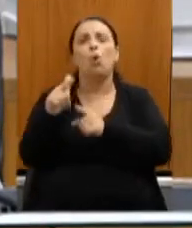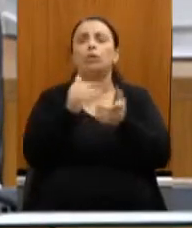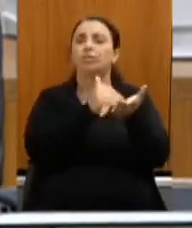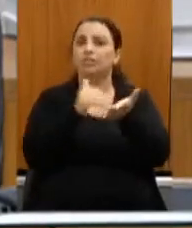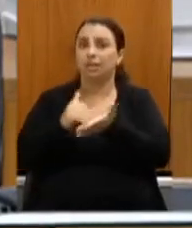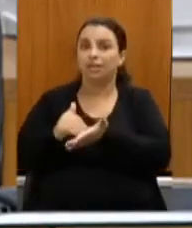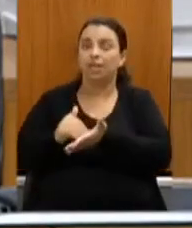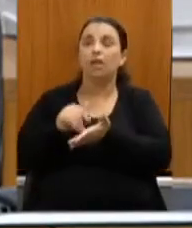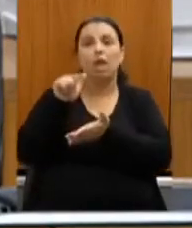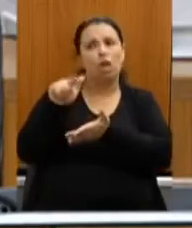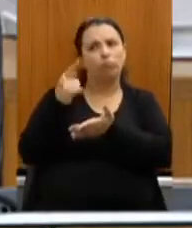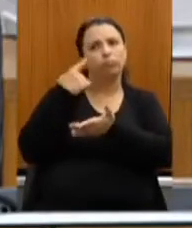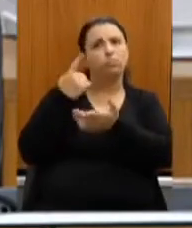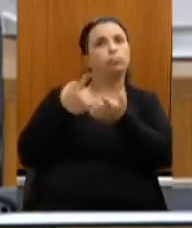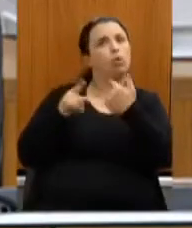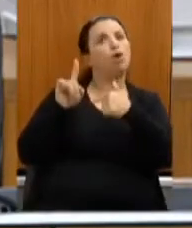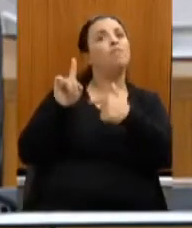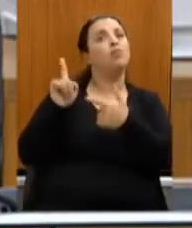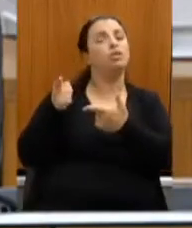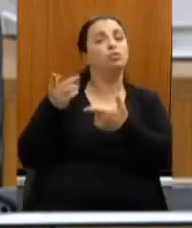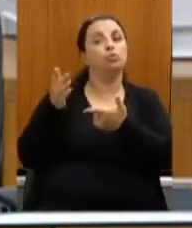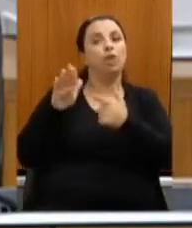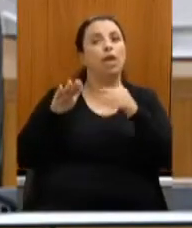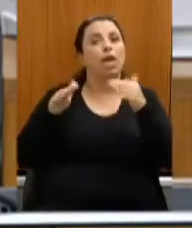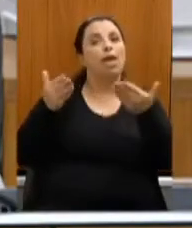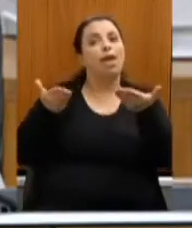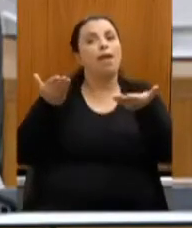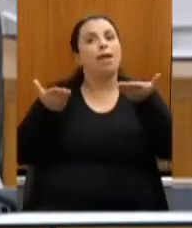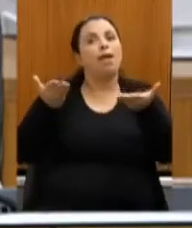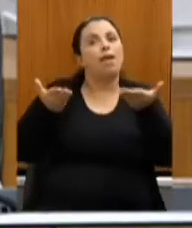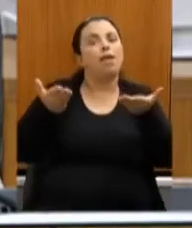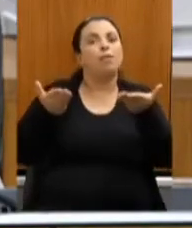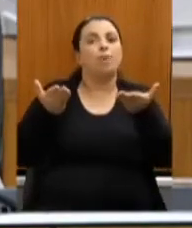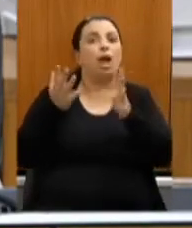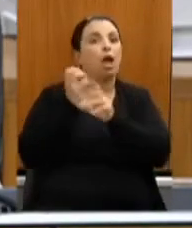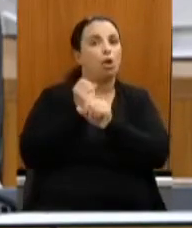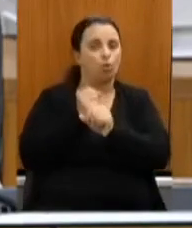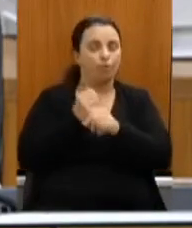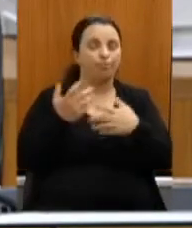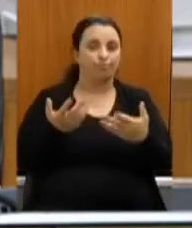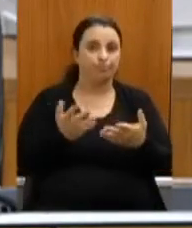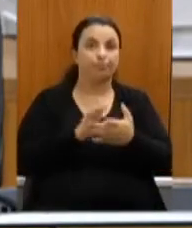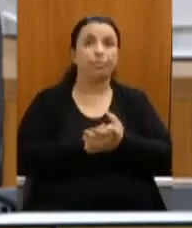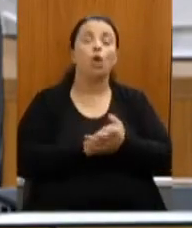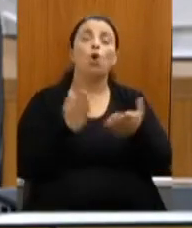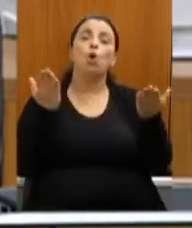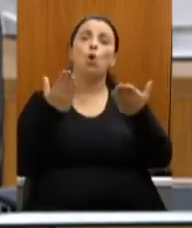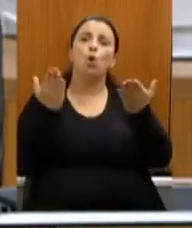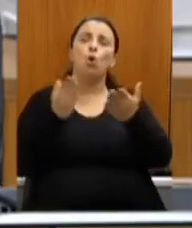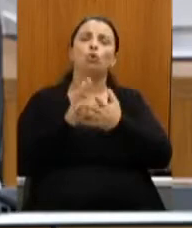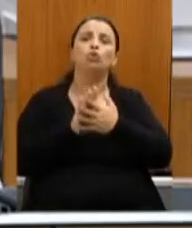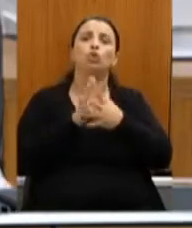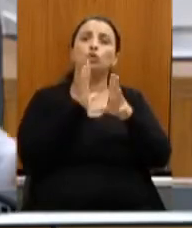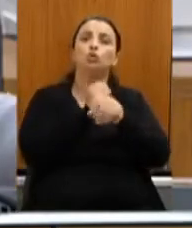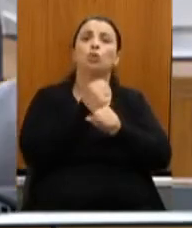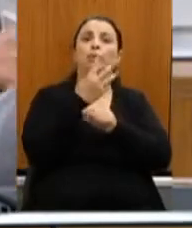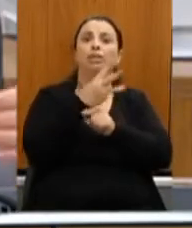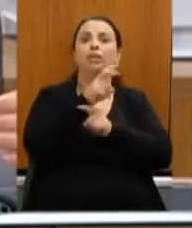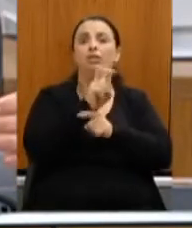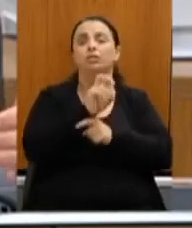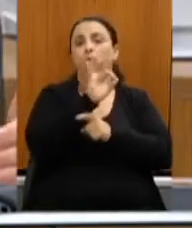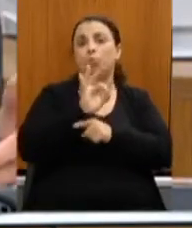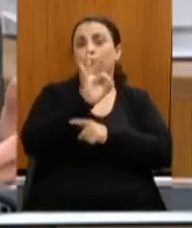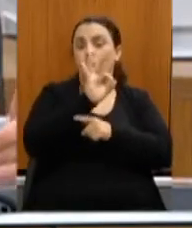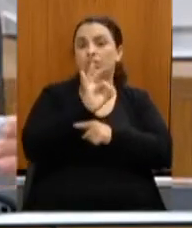foi um avanço nesse caminho aí de equilibrar a conta hoje são 35% o recurso que as